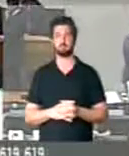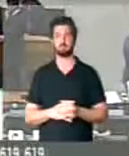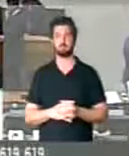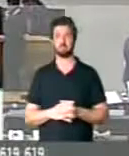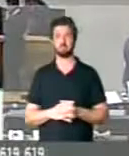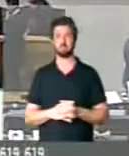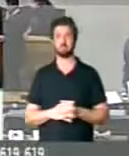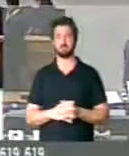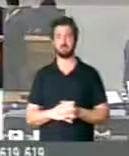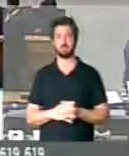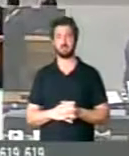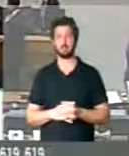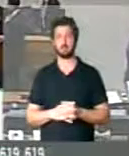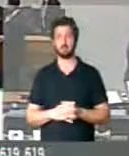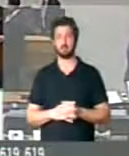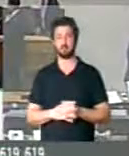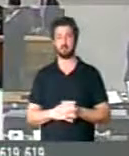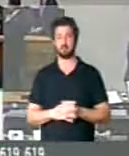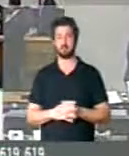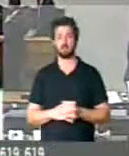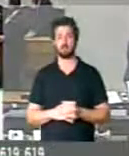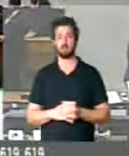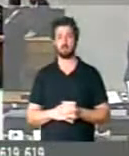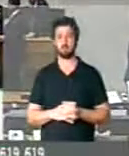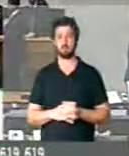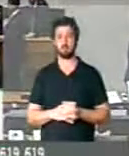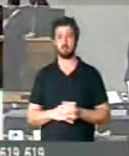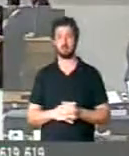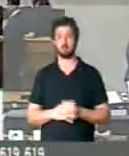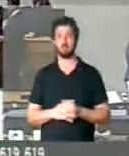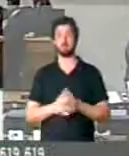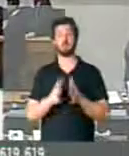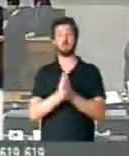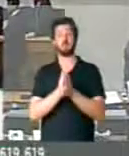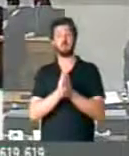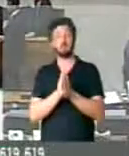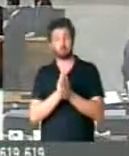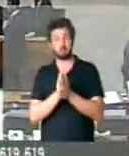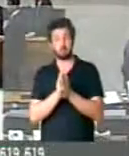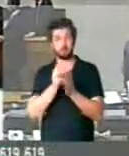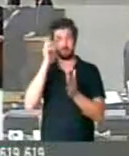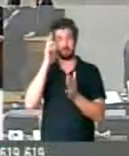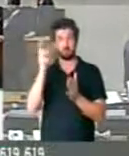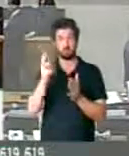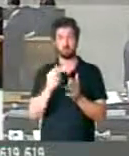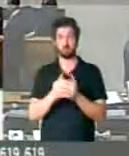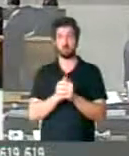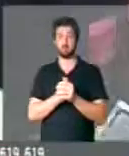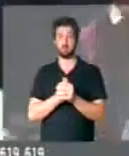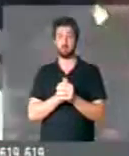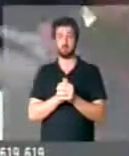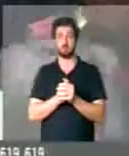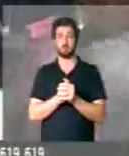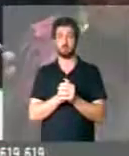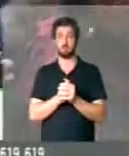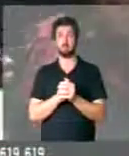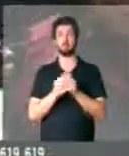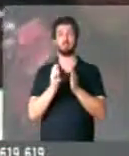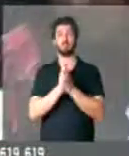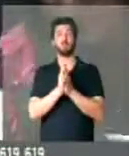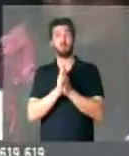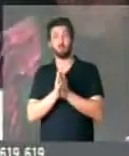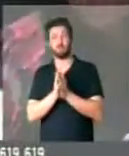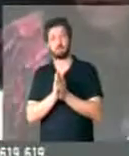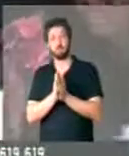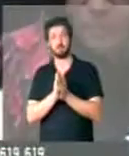Benedita, eu vou encerrar a votação em um minuto. Presidente, quero fazer a Vossa Excelência. Que Vossa Excelência